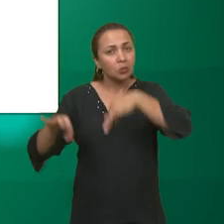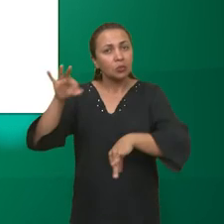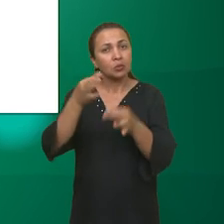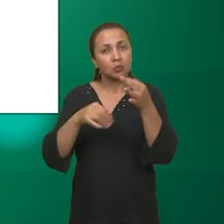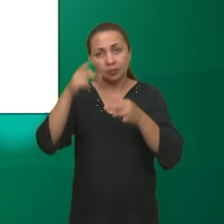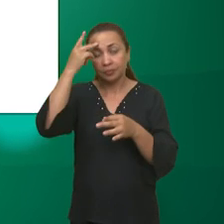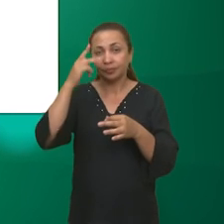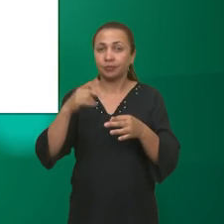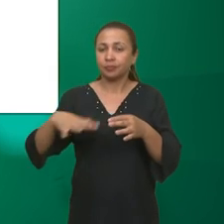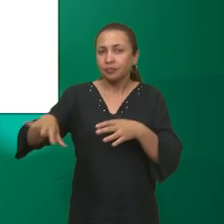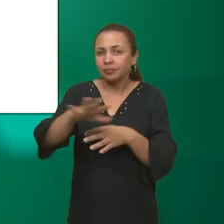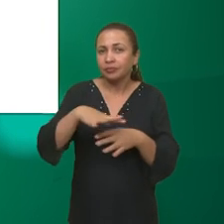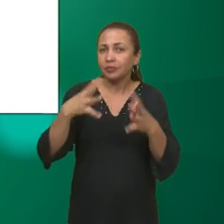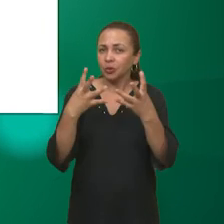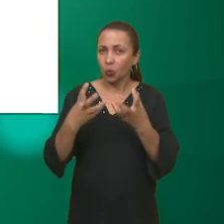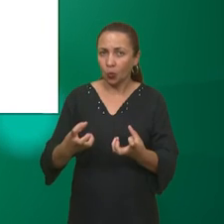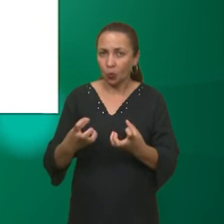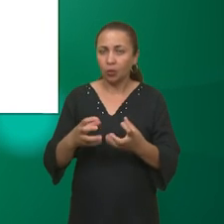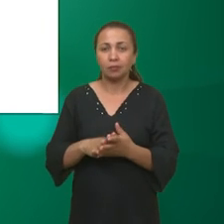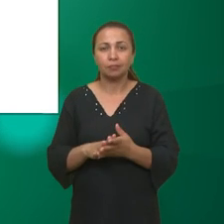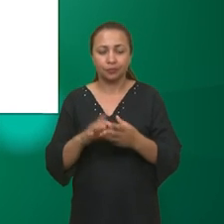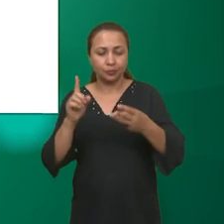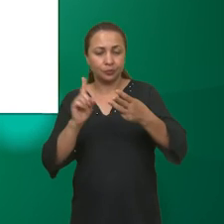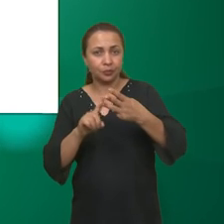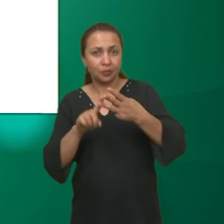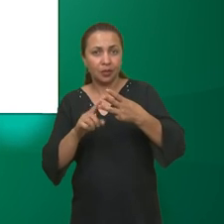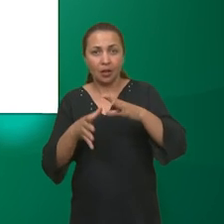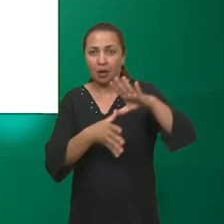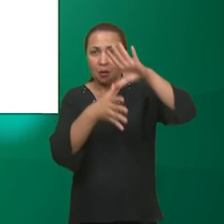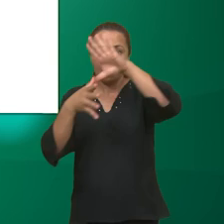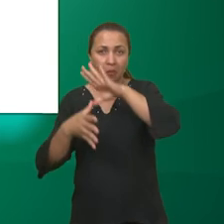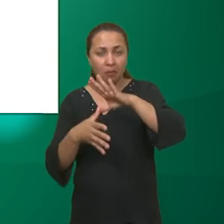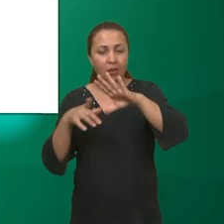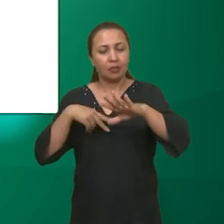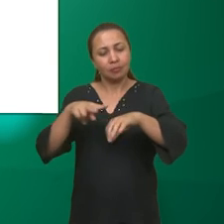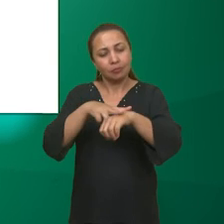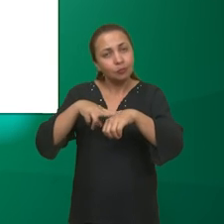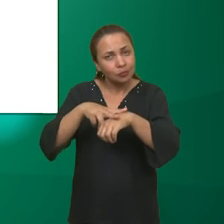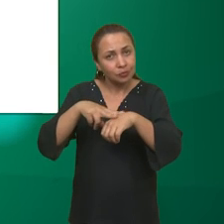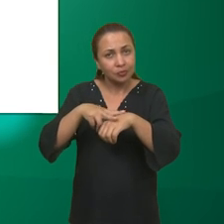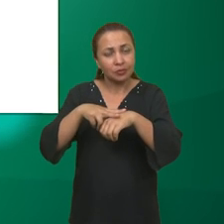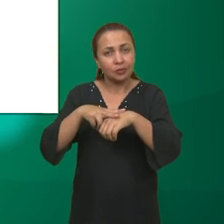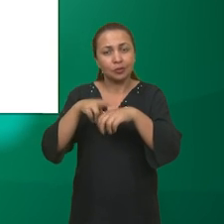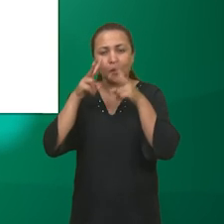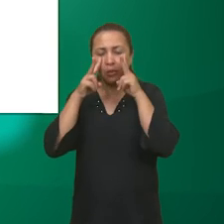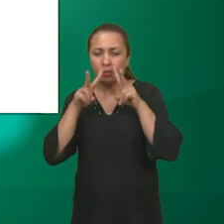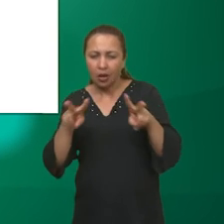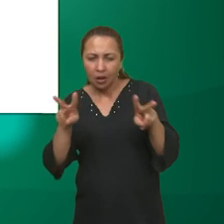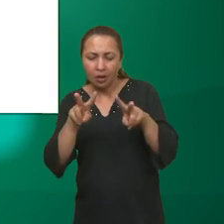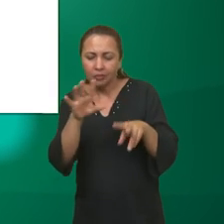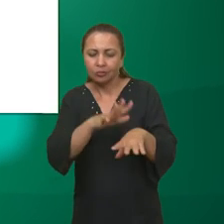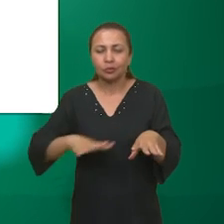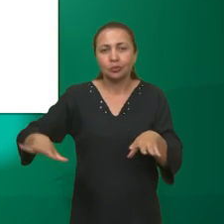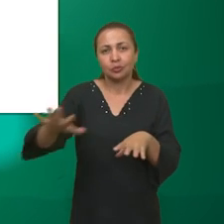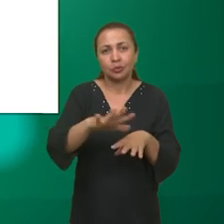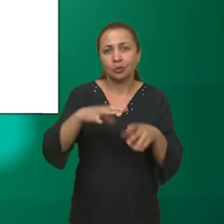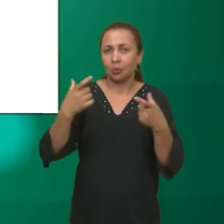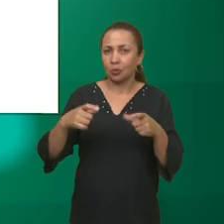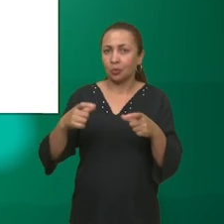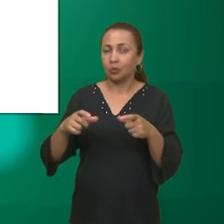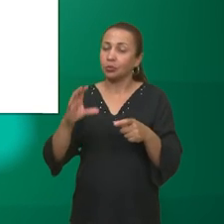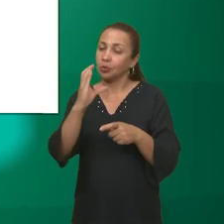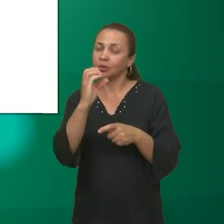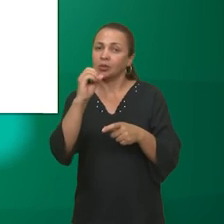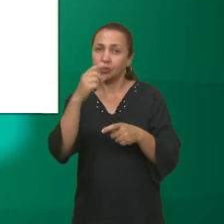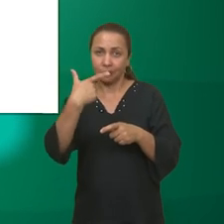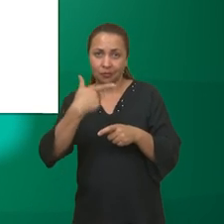para áreas de caatinga. No terceiro mapa, a gente pode observar aqui em verde, são as áreas em que os